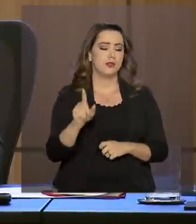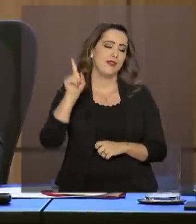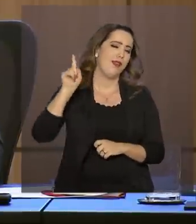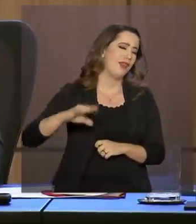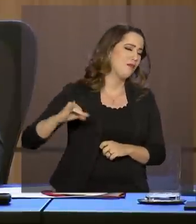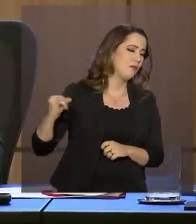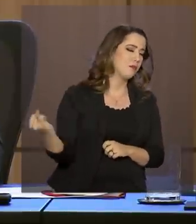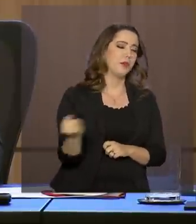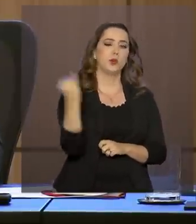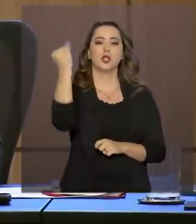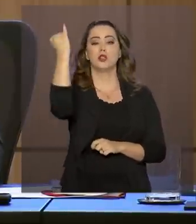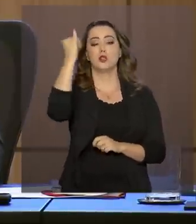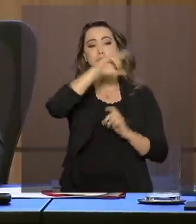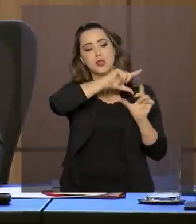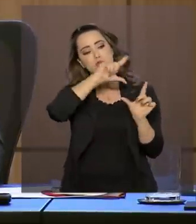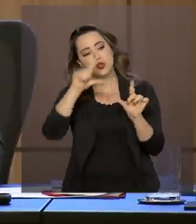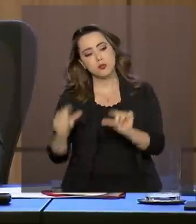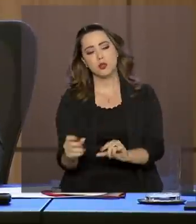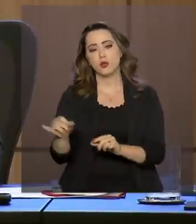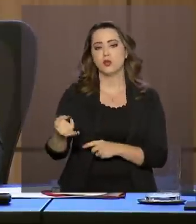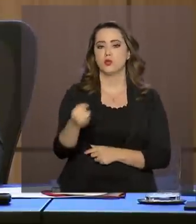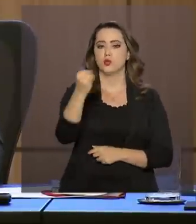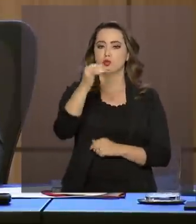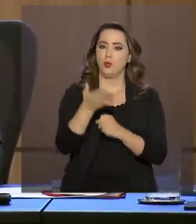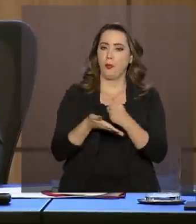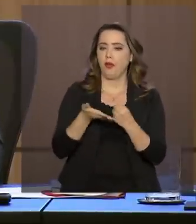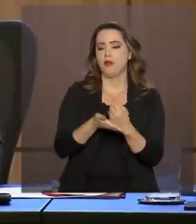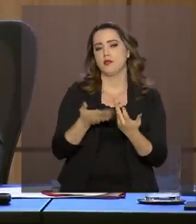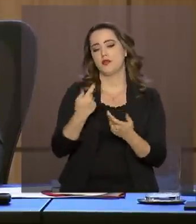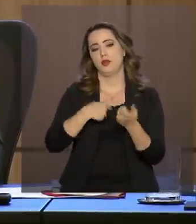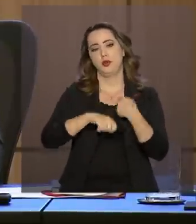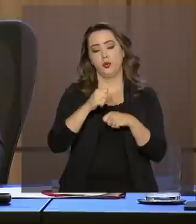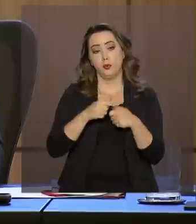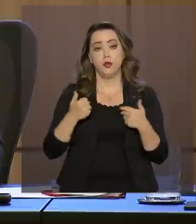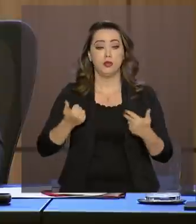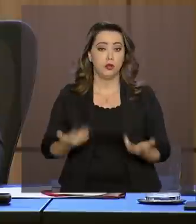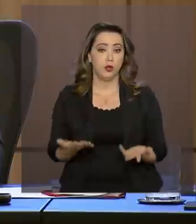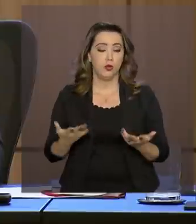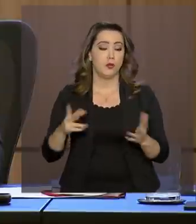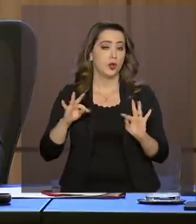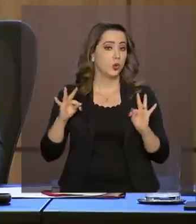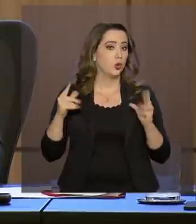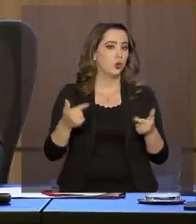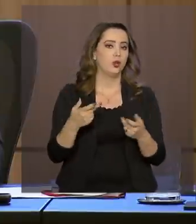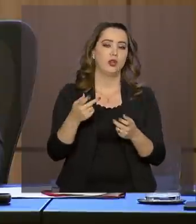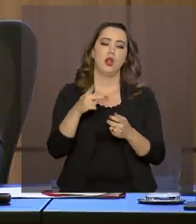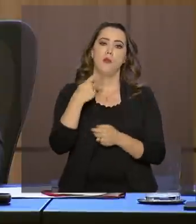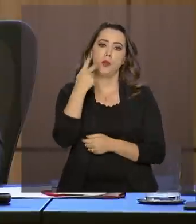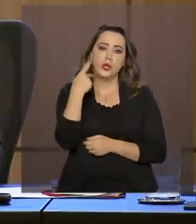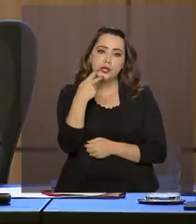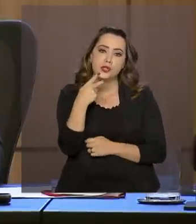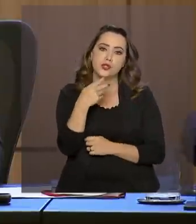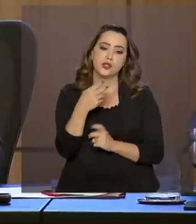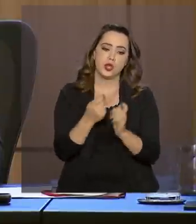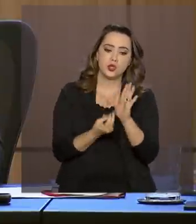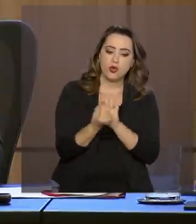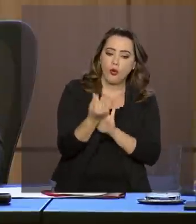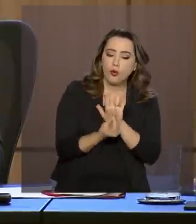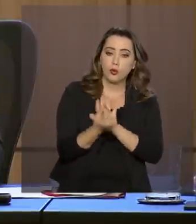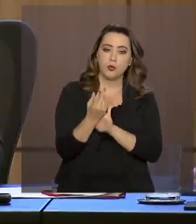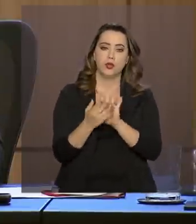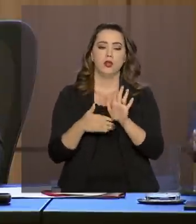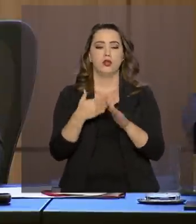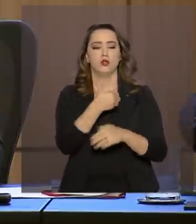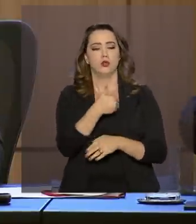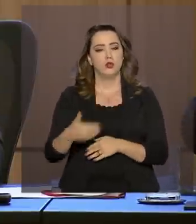essencial para a queda da taxa de juros estrutural, para o funcionamento pleno da política monetária e para a recuperação